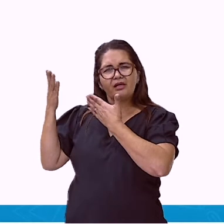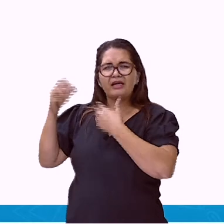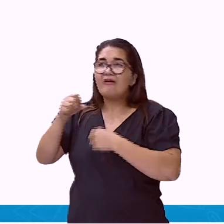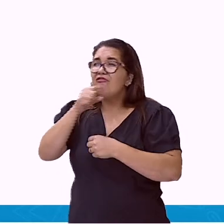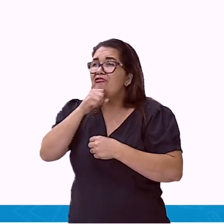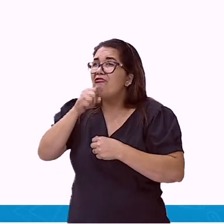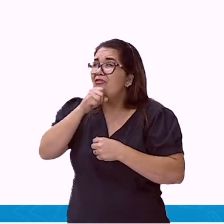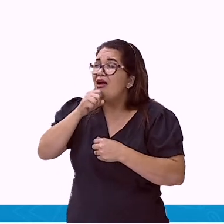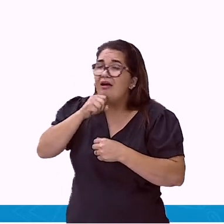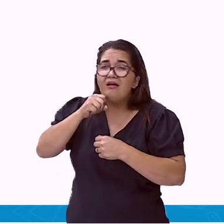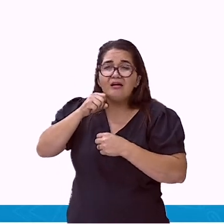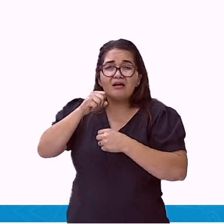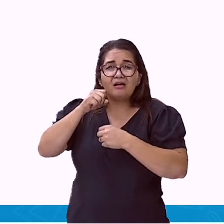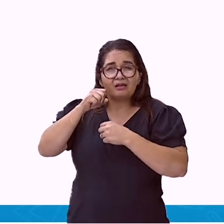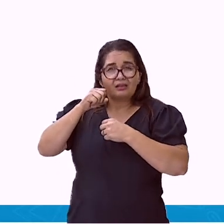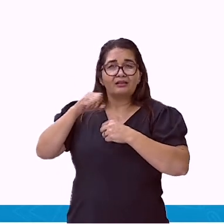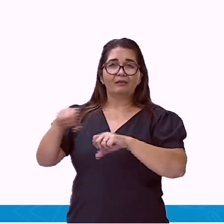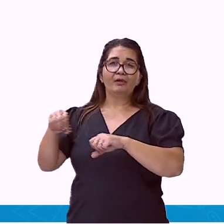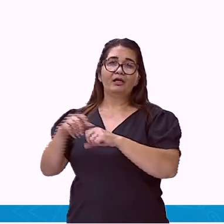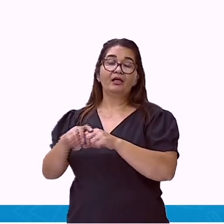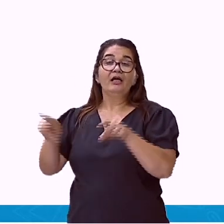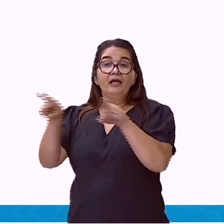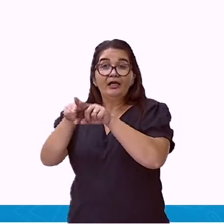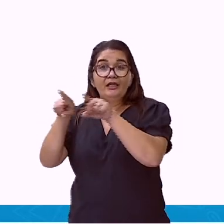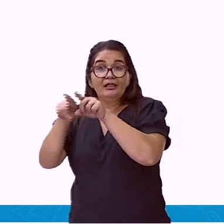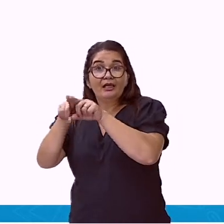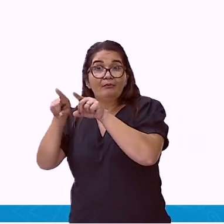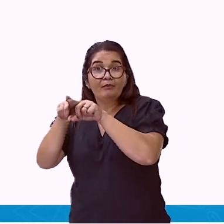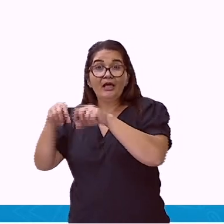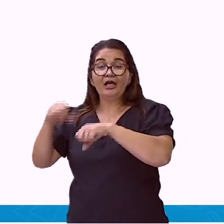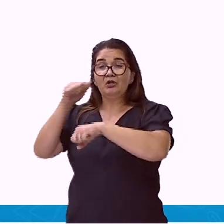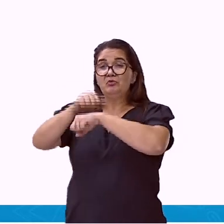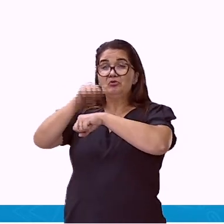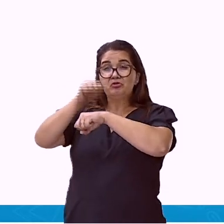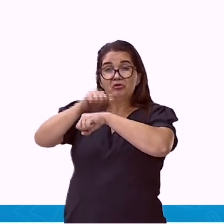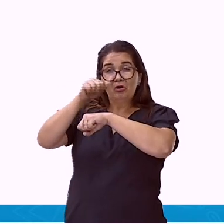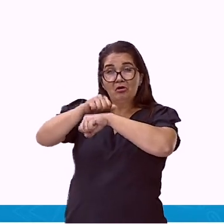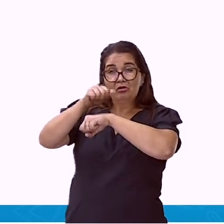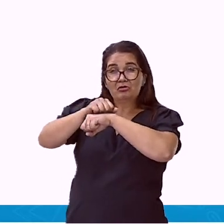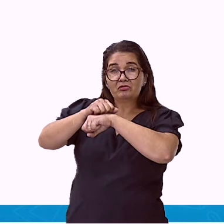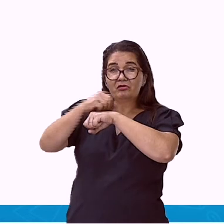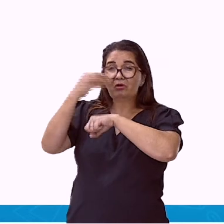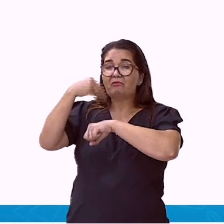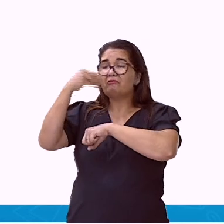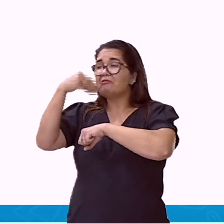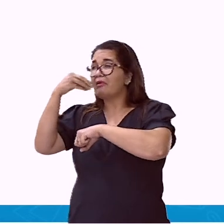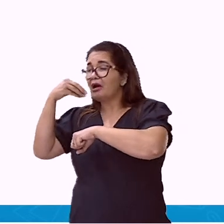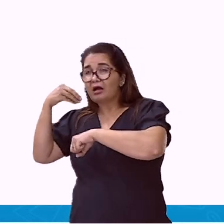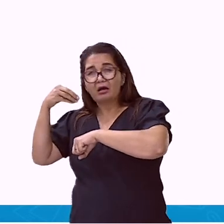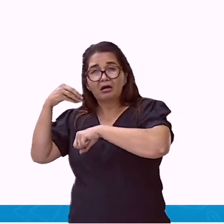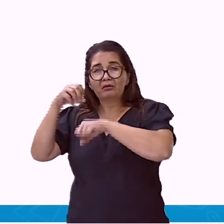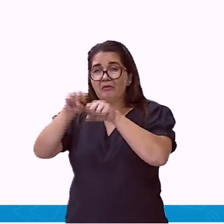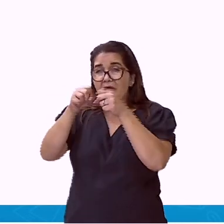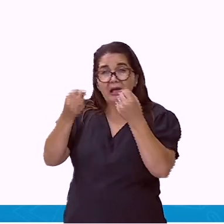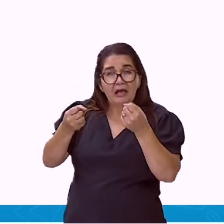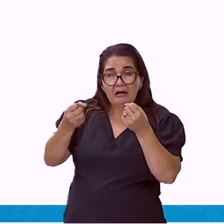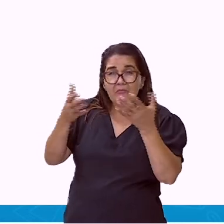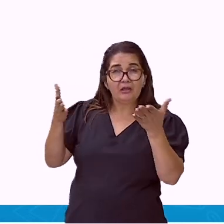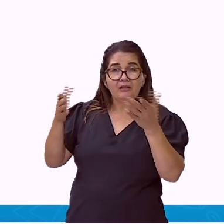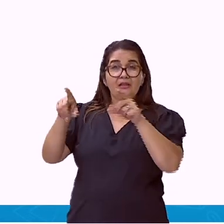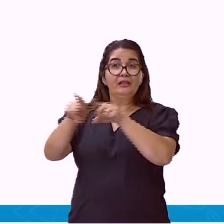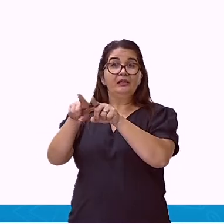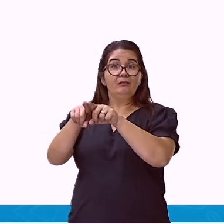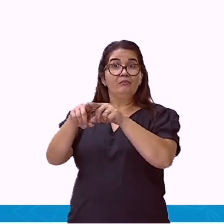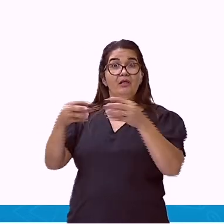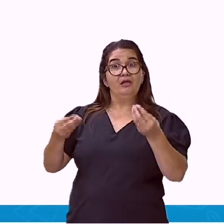A velhice recebeu o nome de terceira idade, né? Mas ela traz essa falta